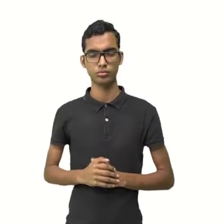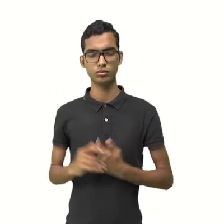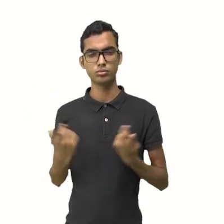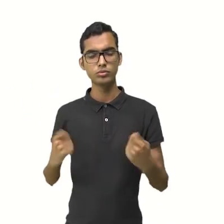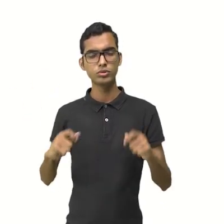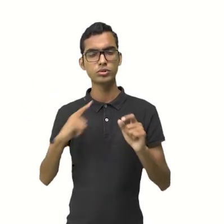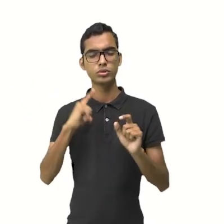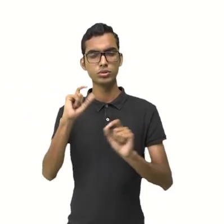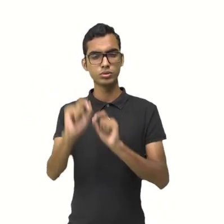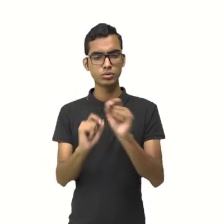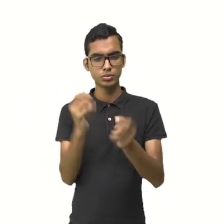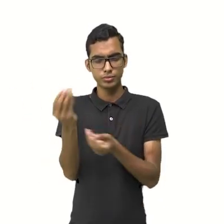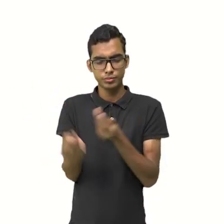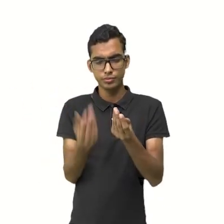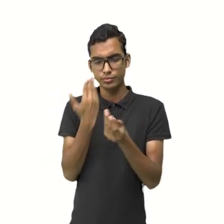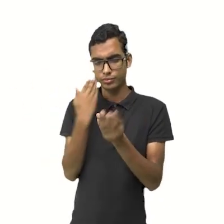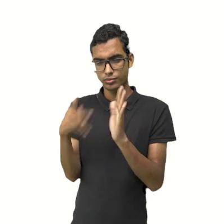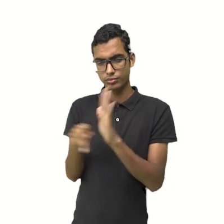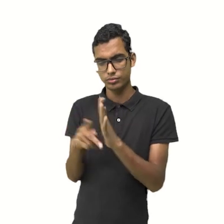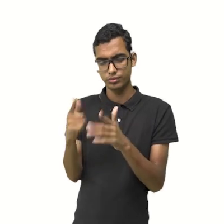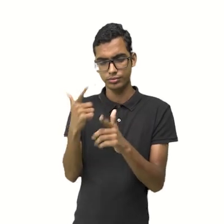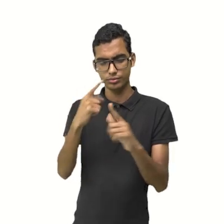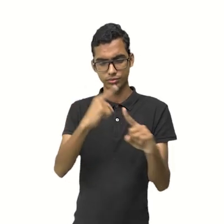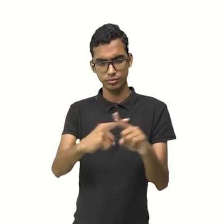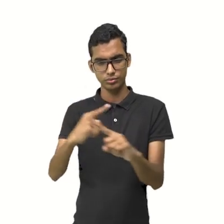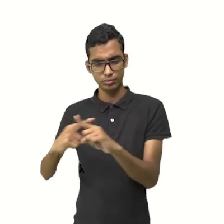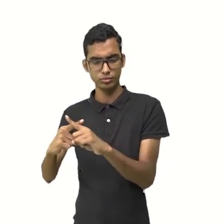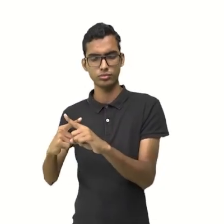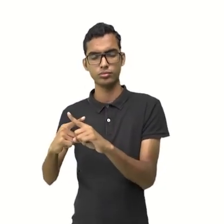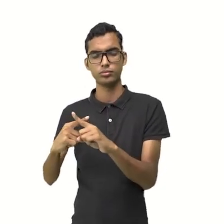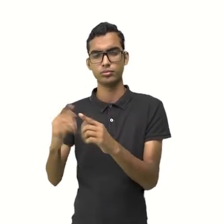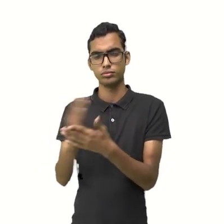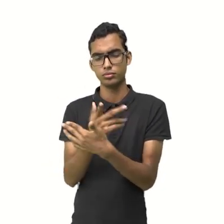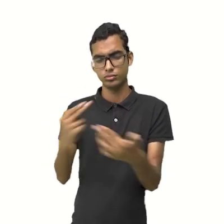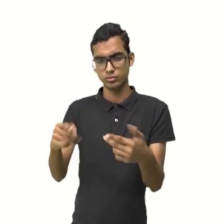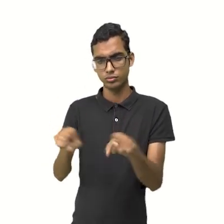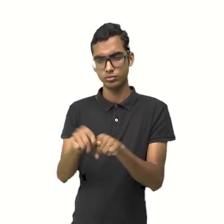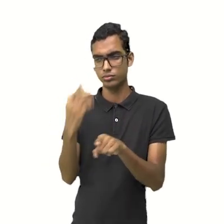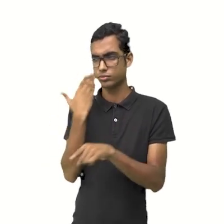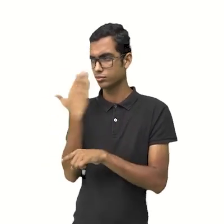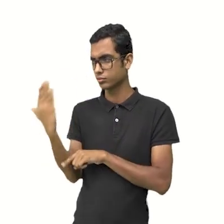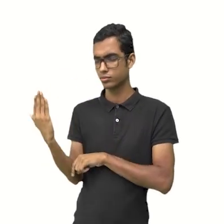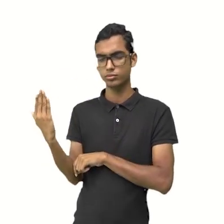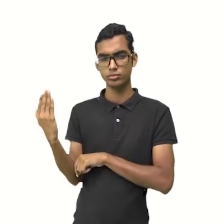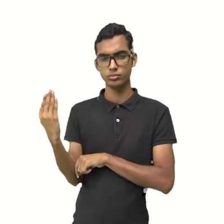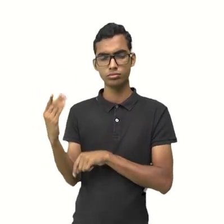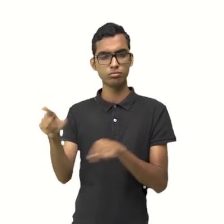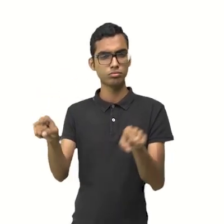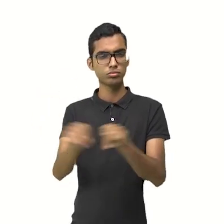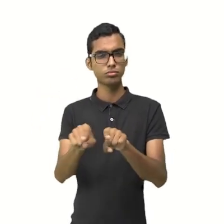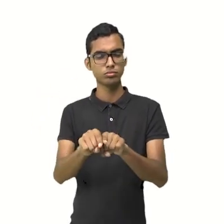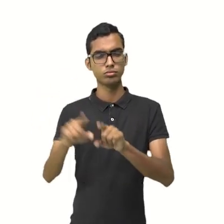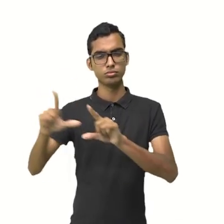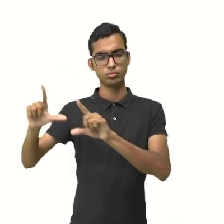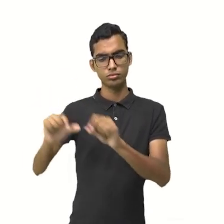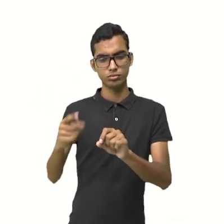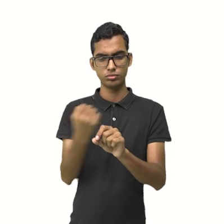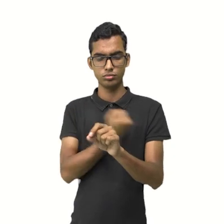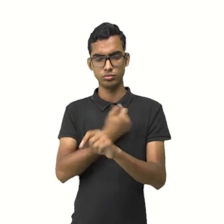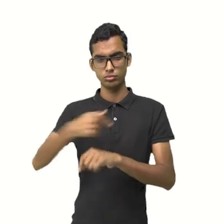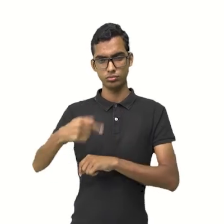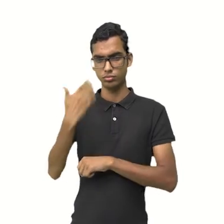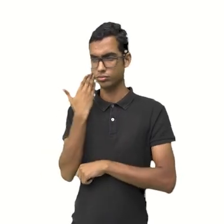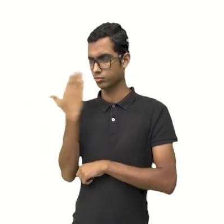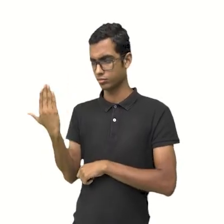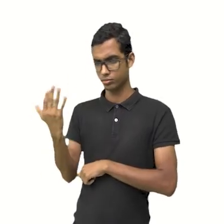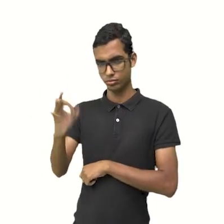deverá ser, olha, uma multiplicação de algo, que eu chamo de algo, também menor que 7.